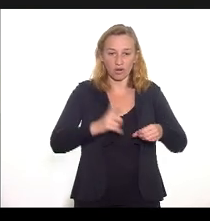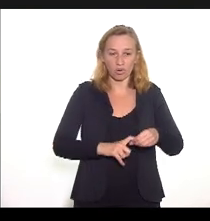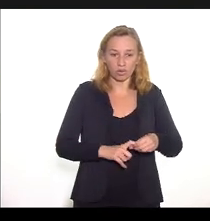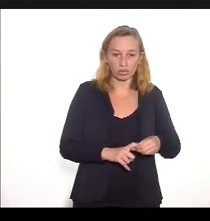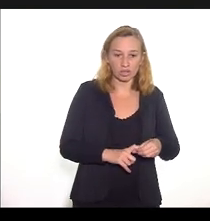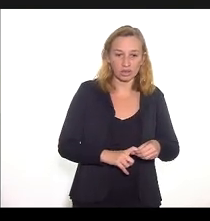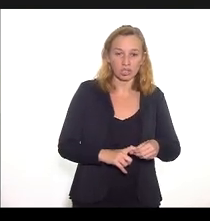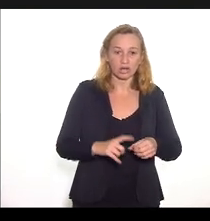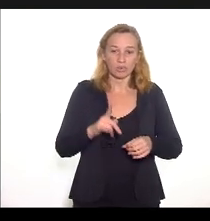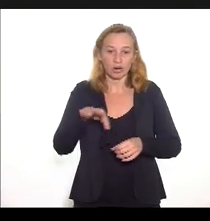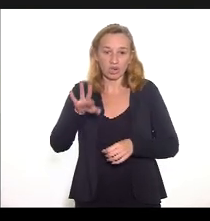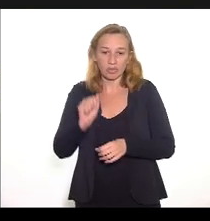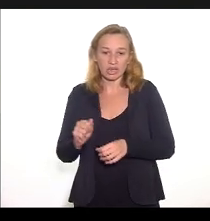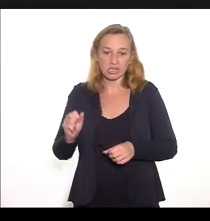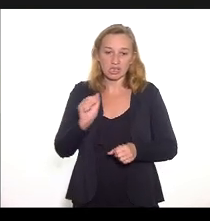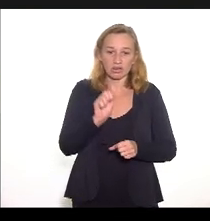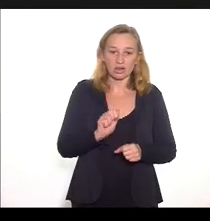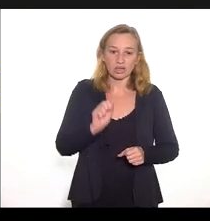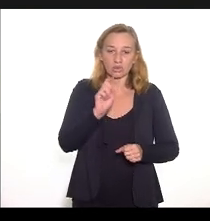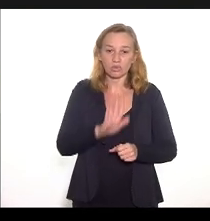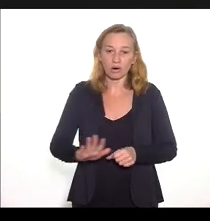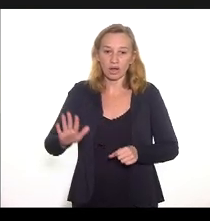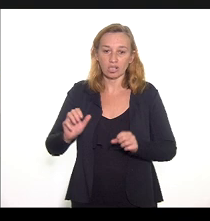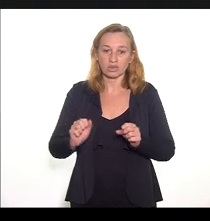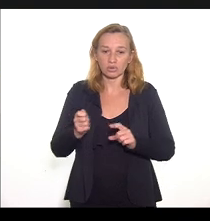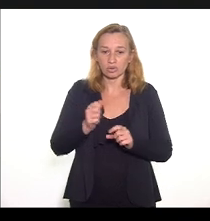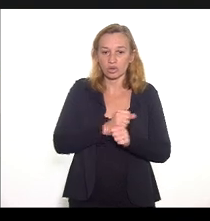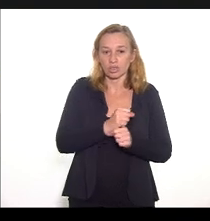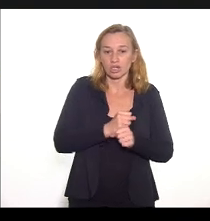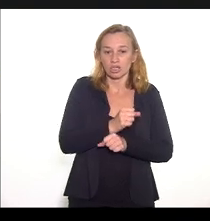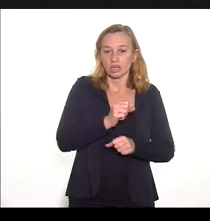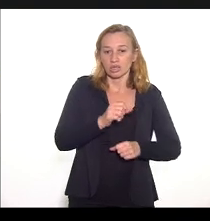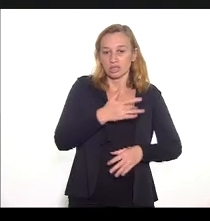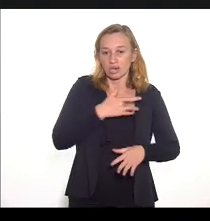programação anual de saúde proposta para o exercício 2021.